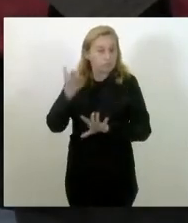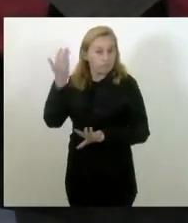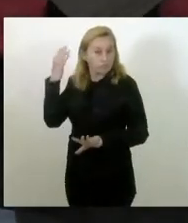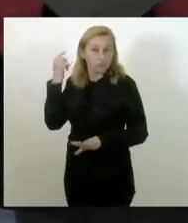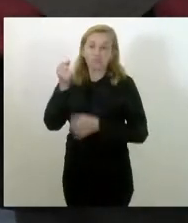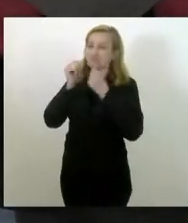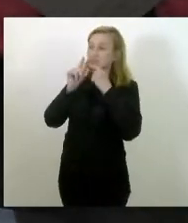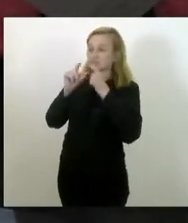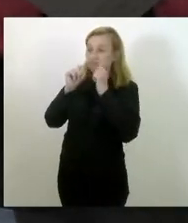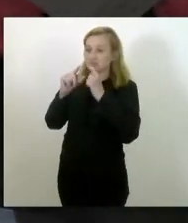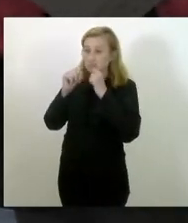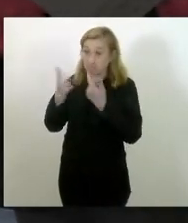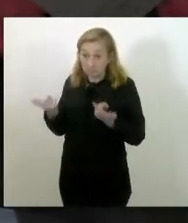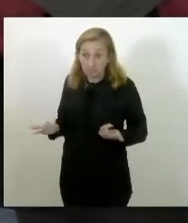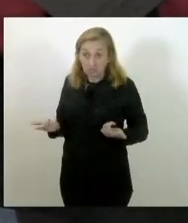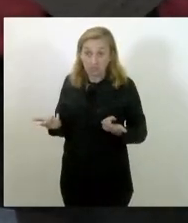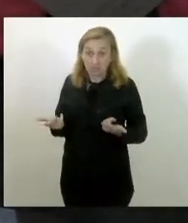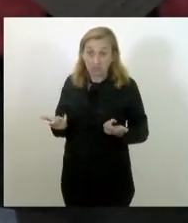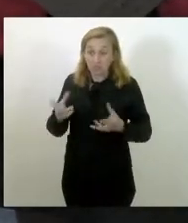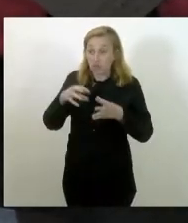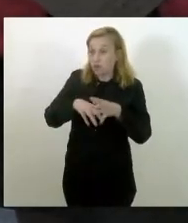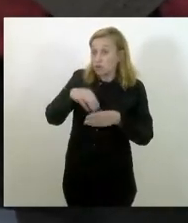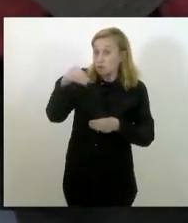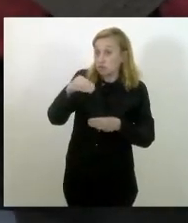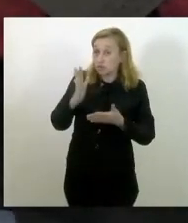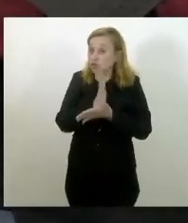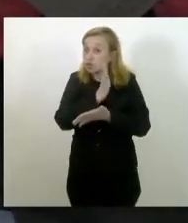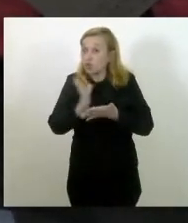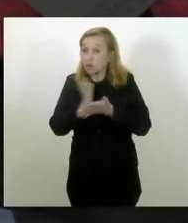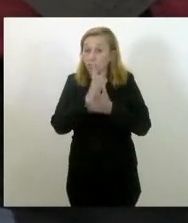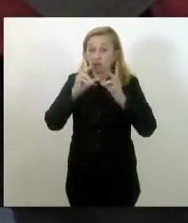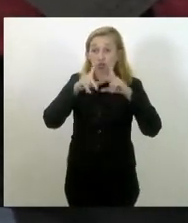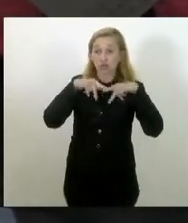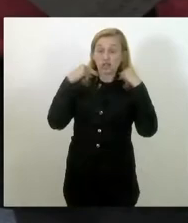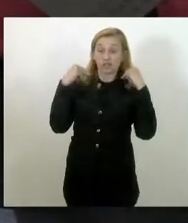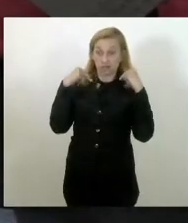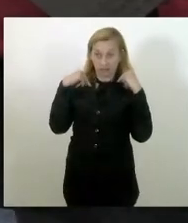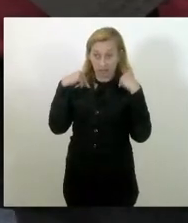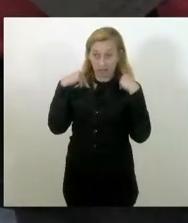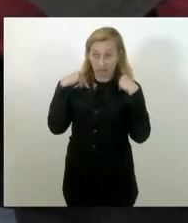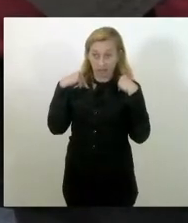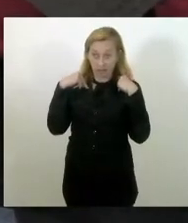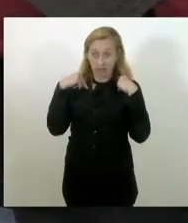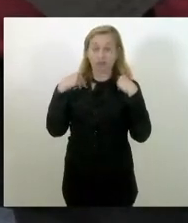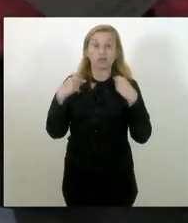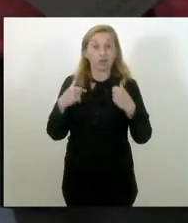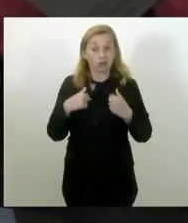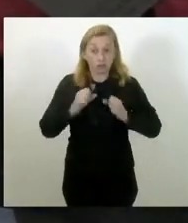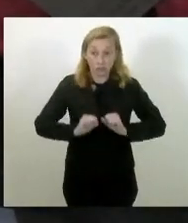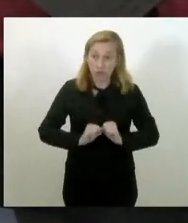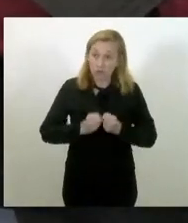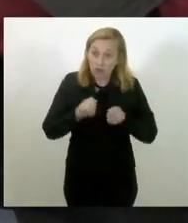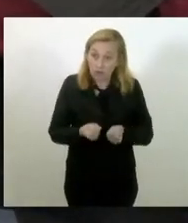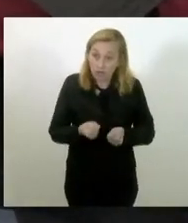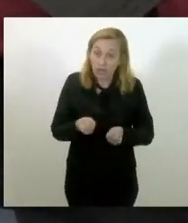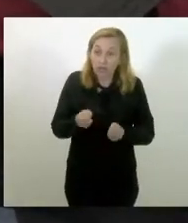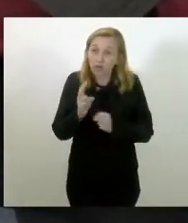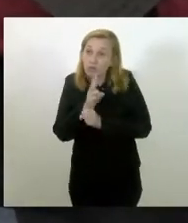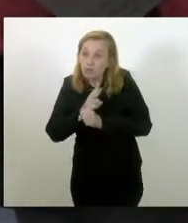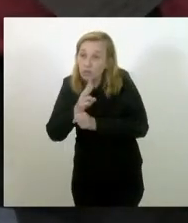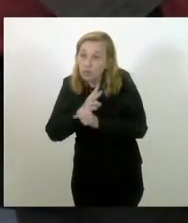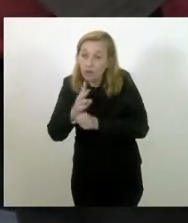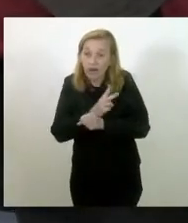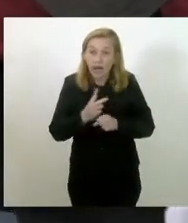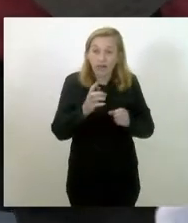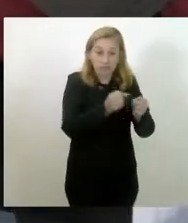reclamou a respeito do sumiço de algumas gravatas. Então, eu me esforcei em procurar dentro do